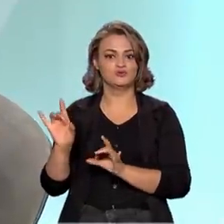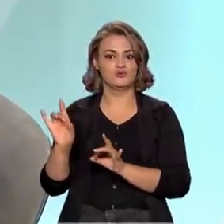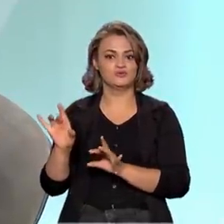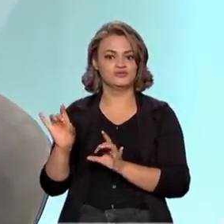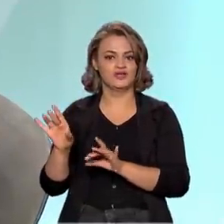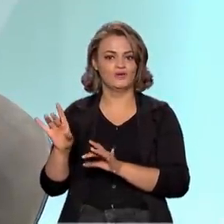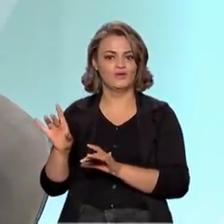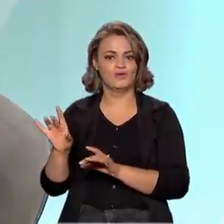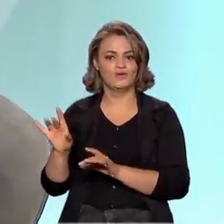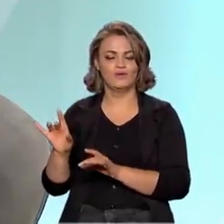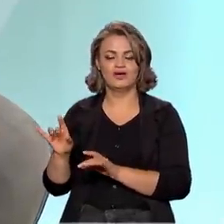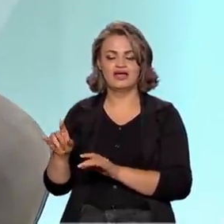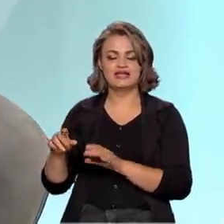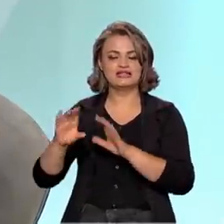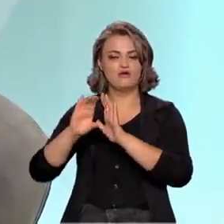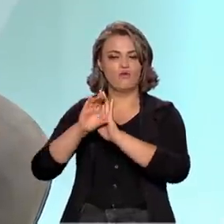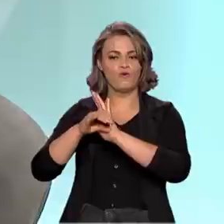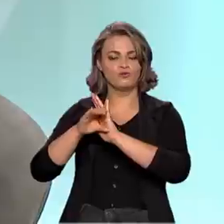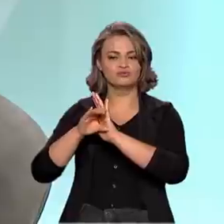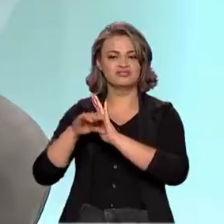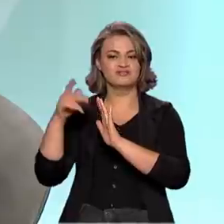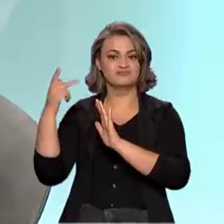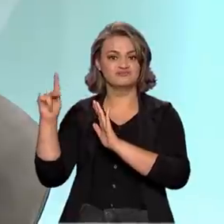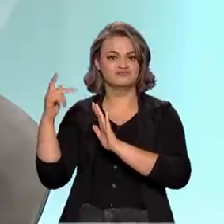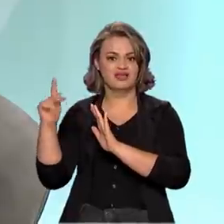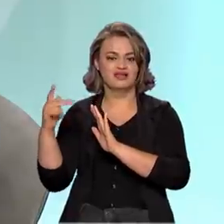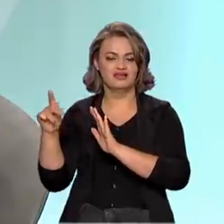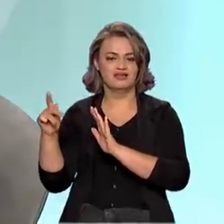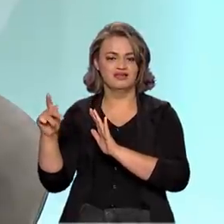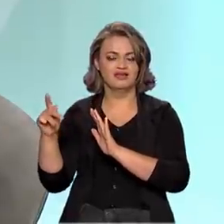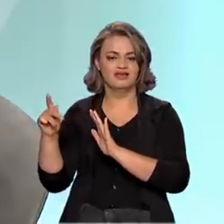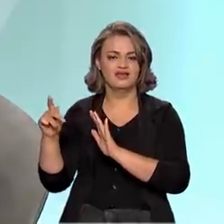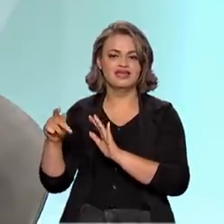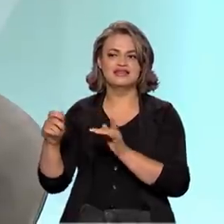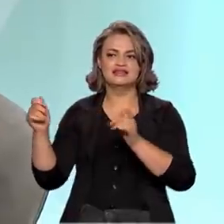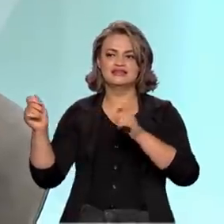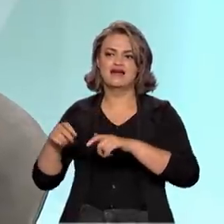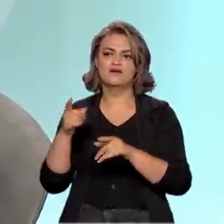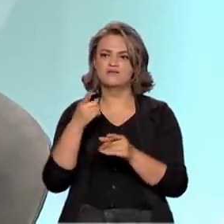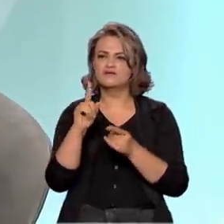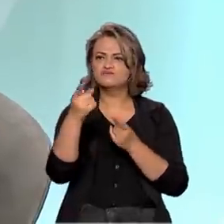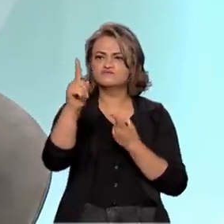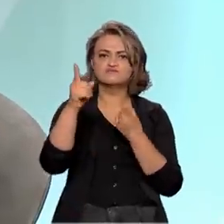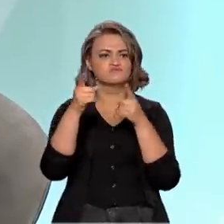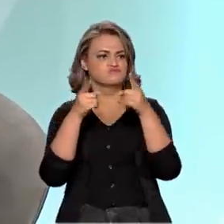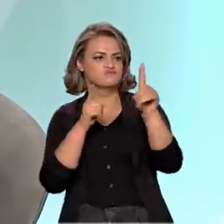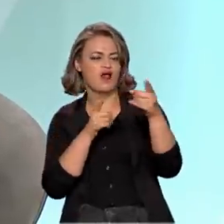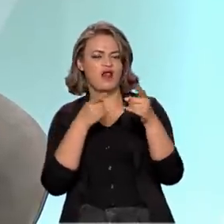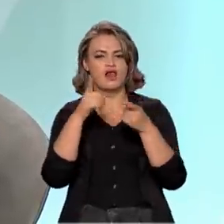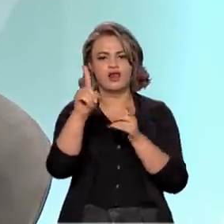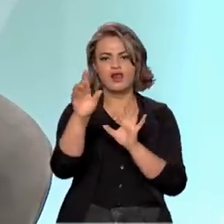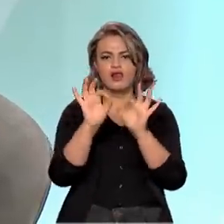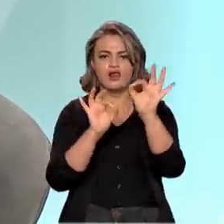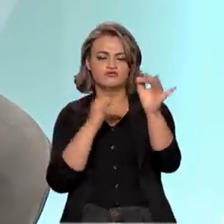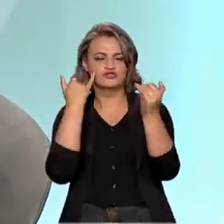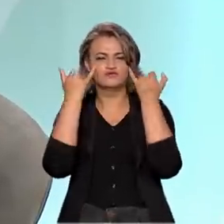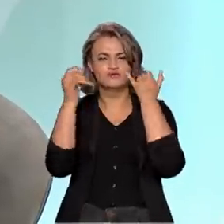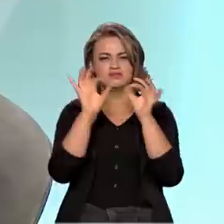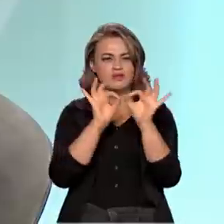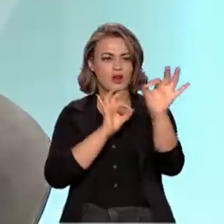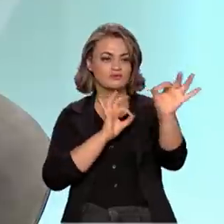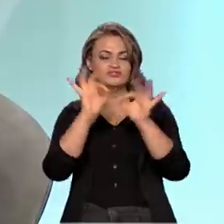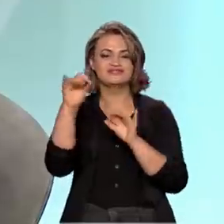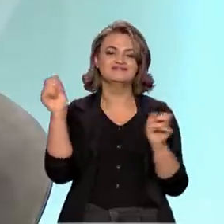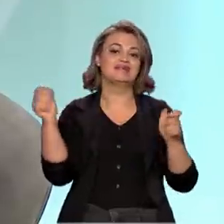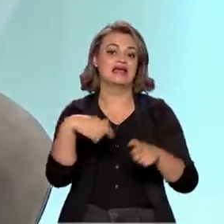ele muda o conceito, ele trabalha com a capacidade de banda muito maior, a gente consegue transmitir muito mais informação e muito